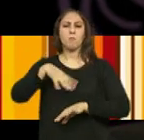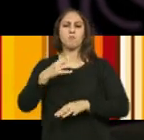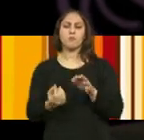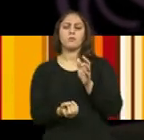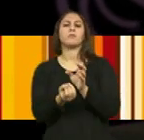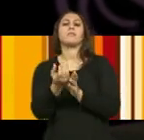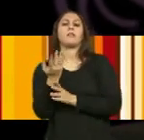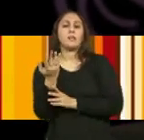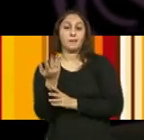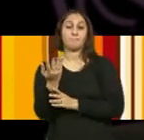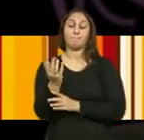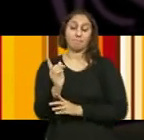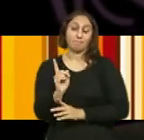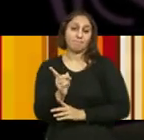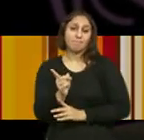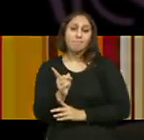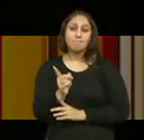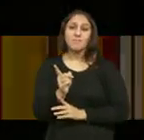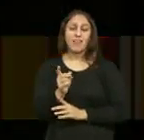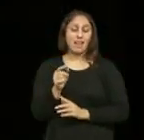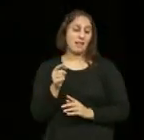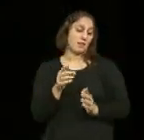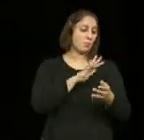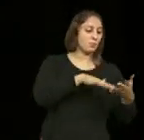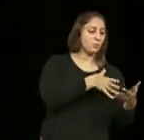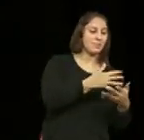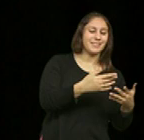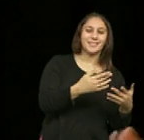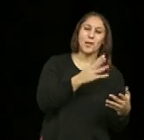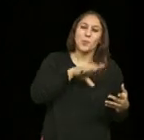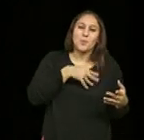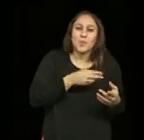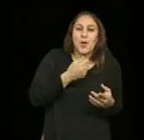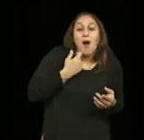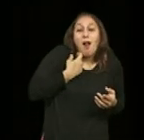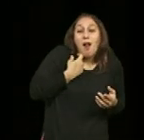um mundo, enquanto que isto aqui são mundinhos, são flash,